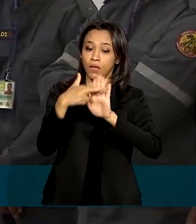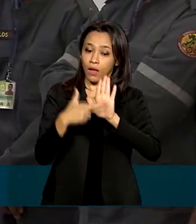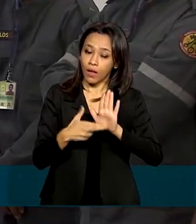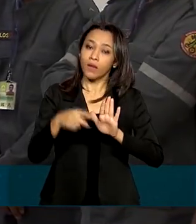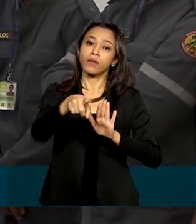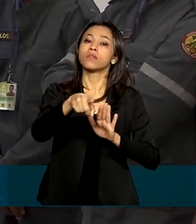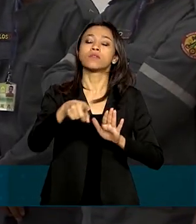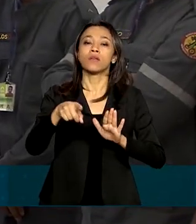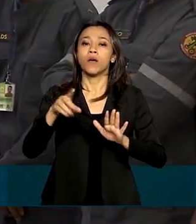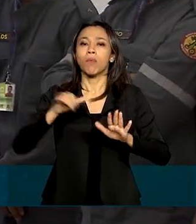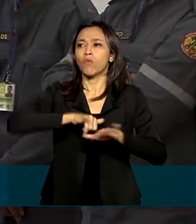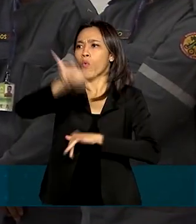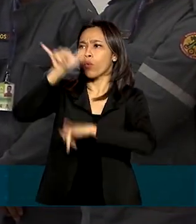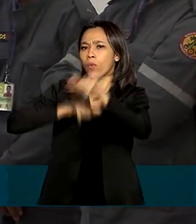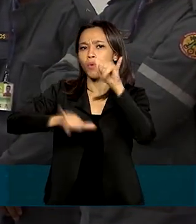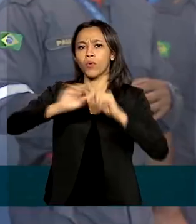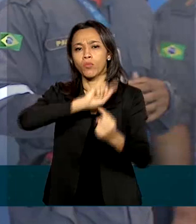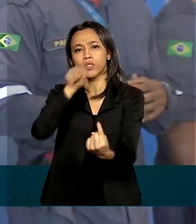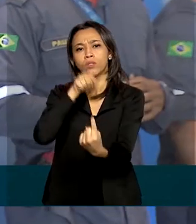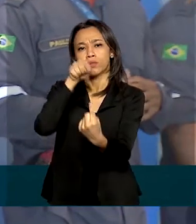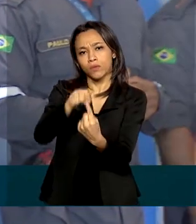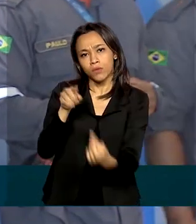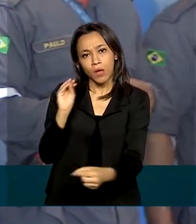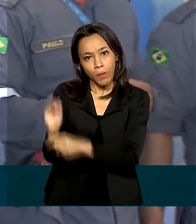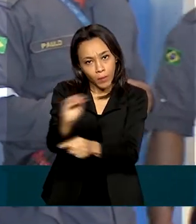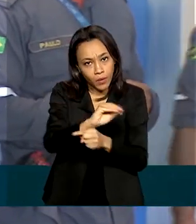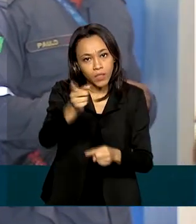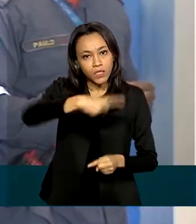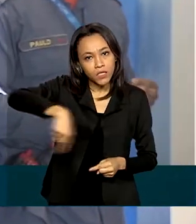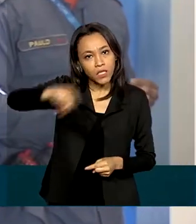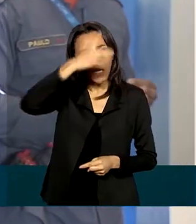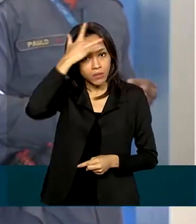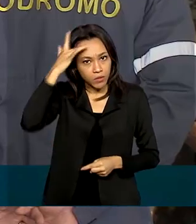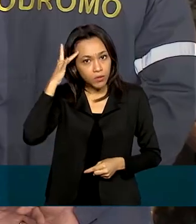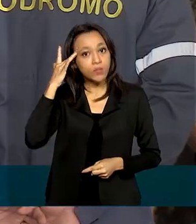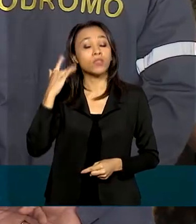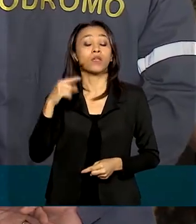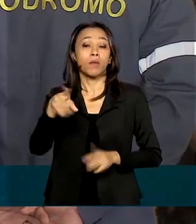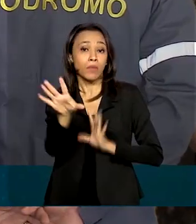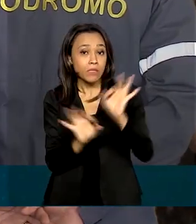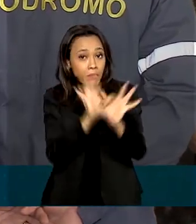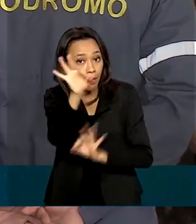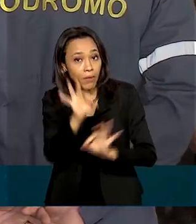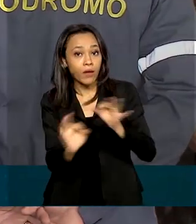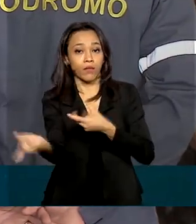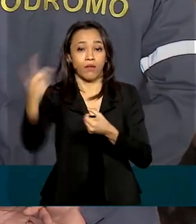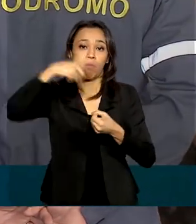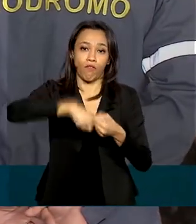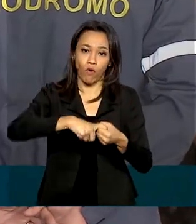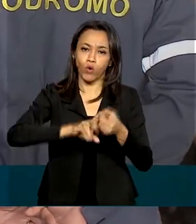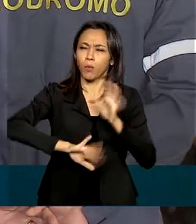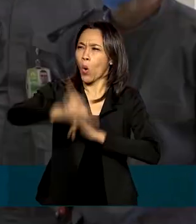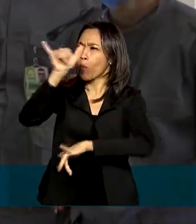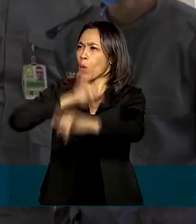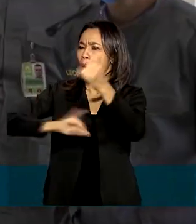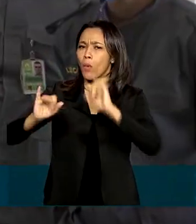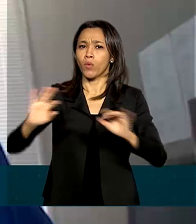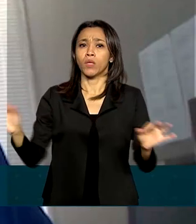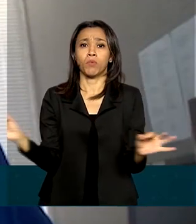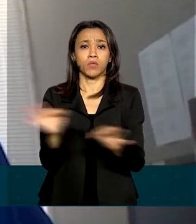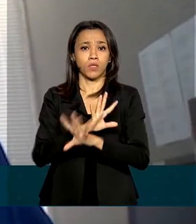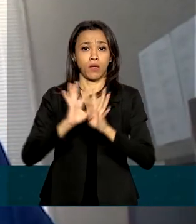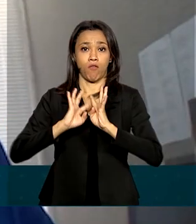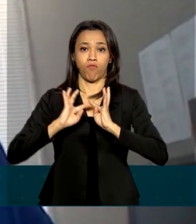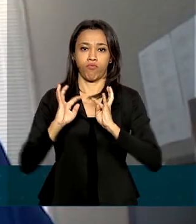aeroportos buscam proteger a população de olho na retomada do movimento do setor após a quarentena.